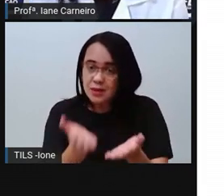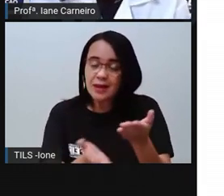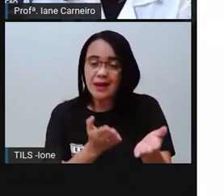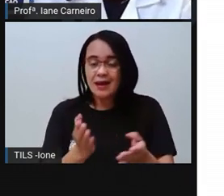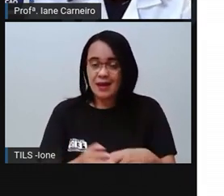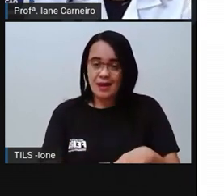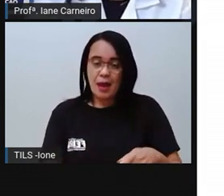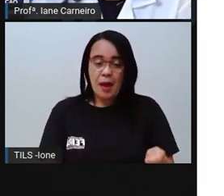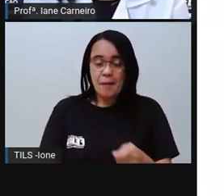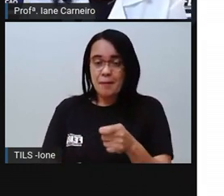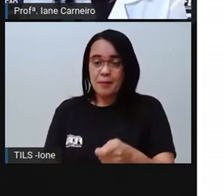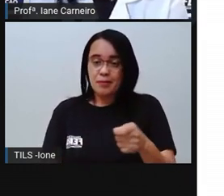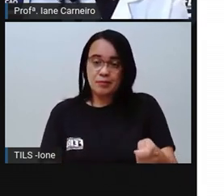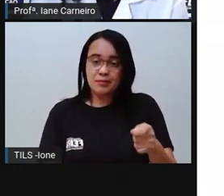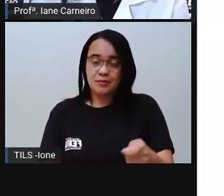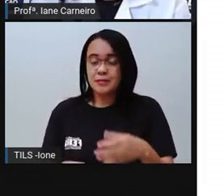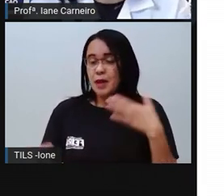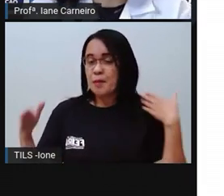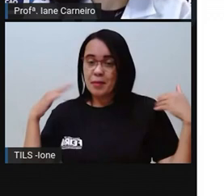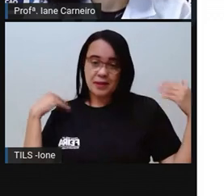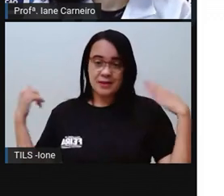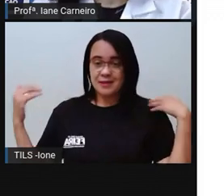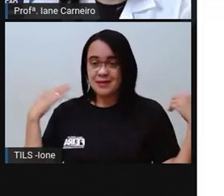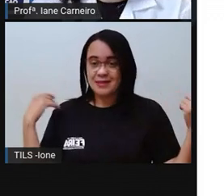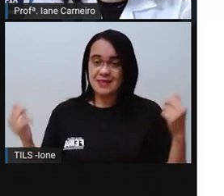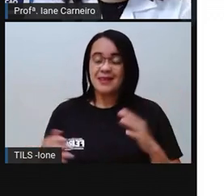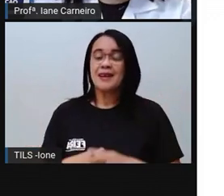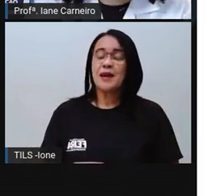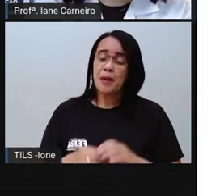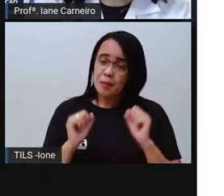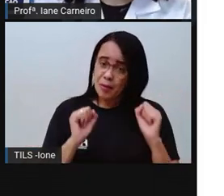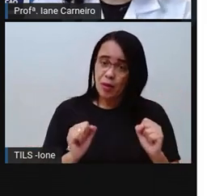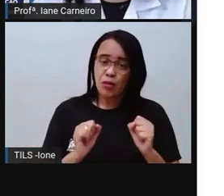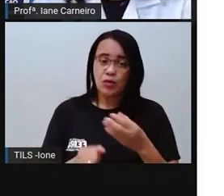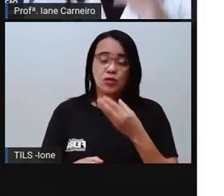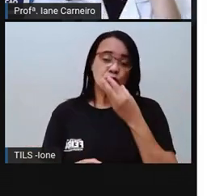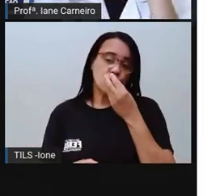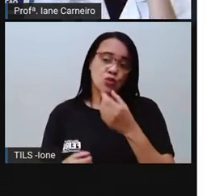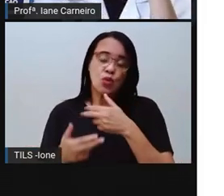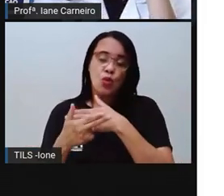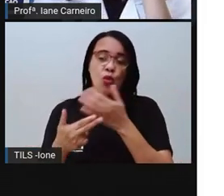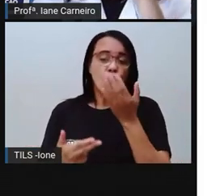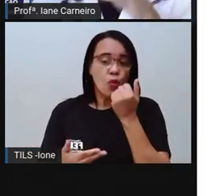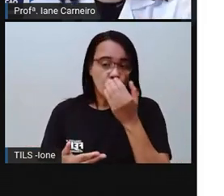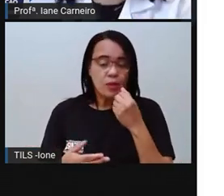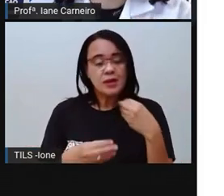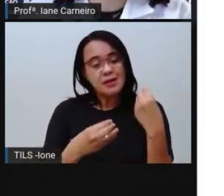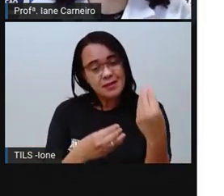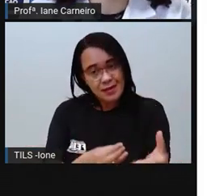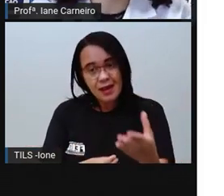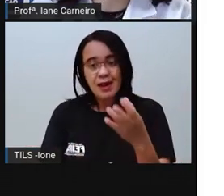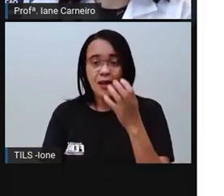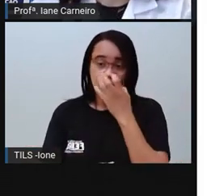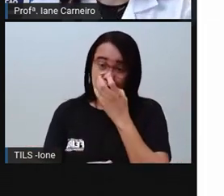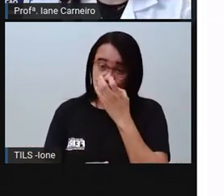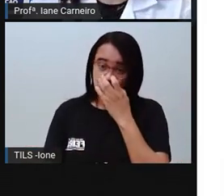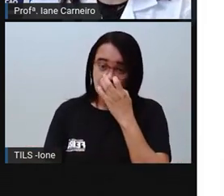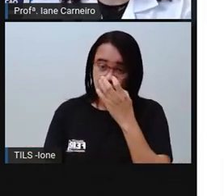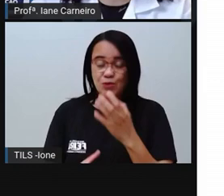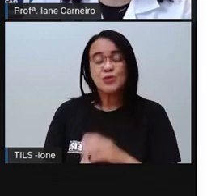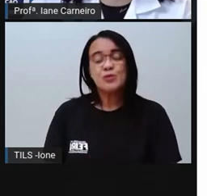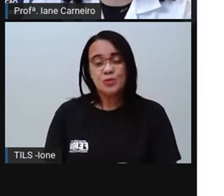Então, tem diversas coisas que as crianças podem fazer em casa, combinado? E aí, ó, lembra do Minion